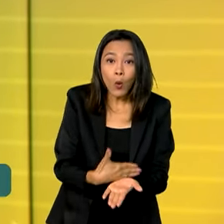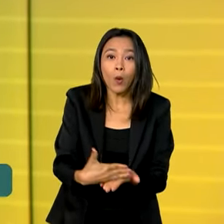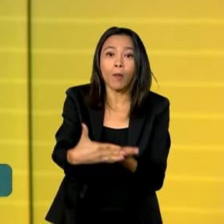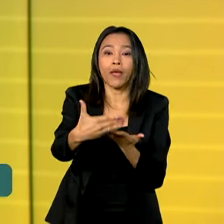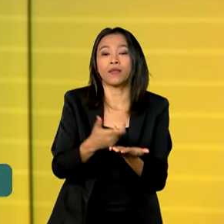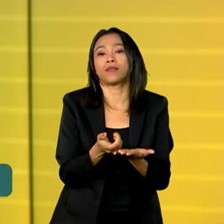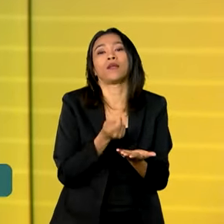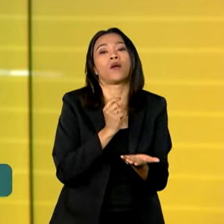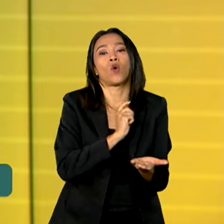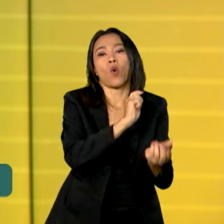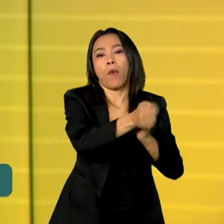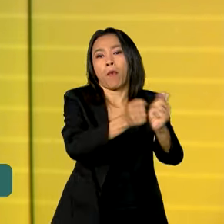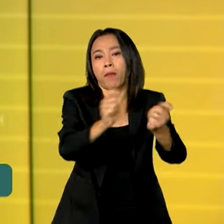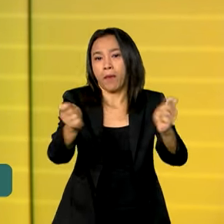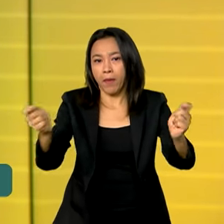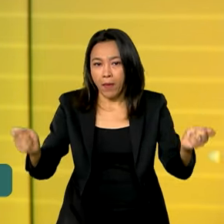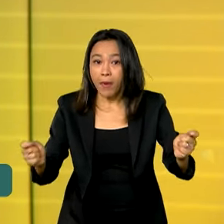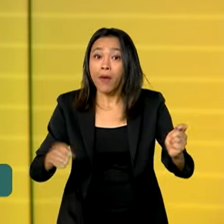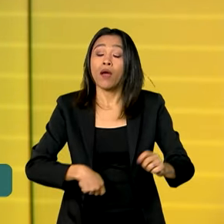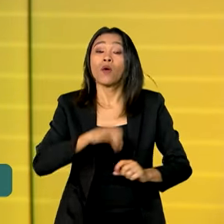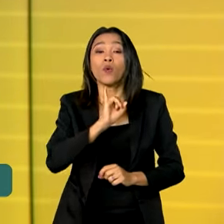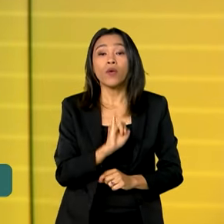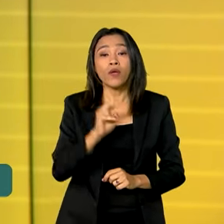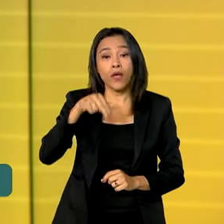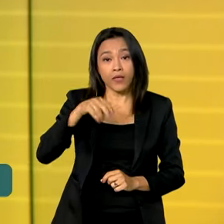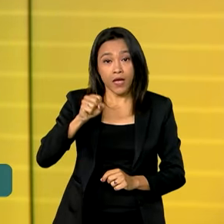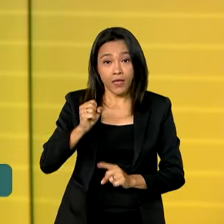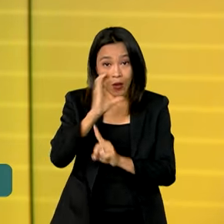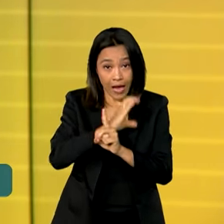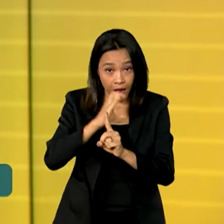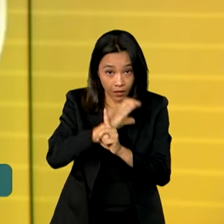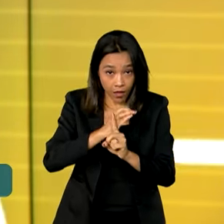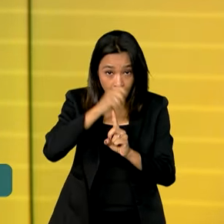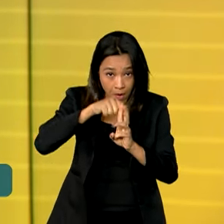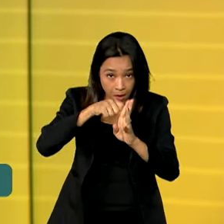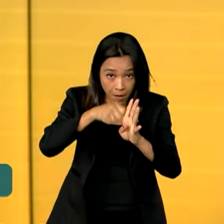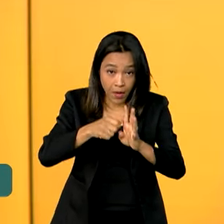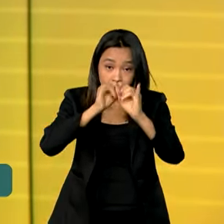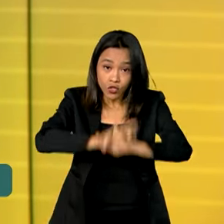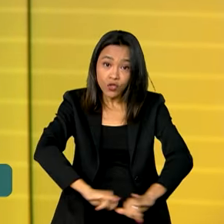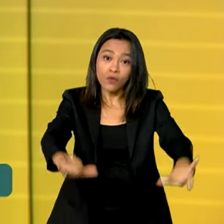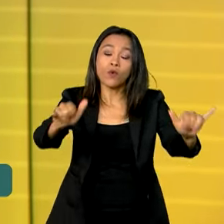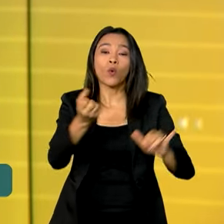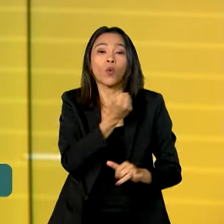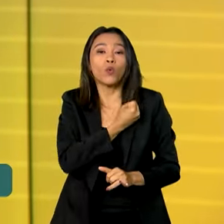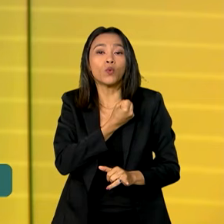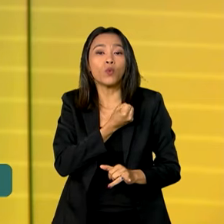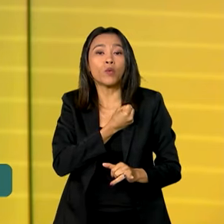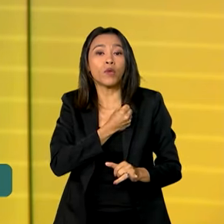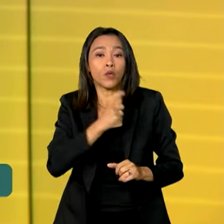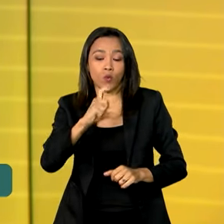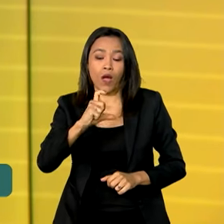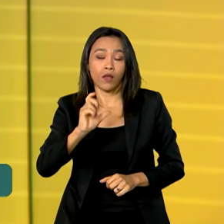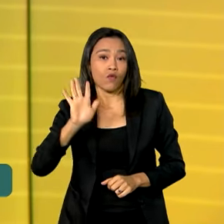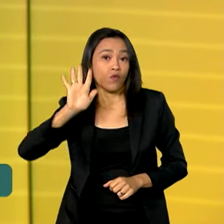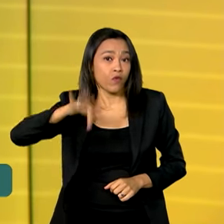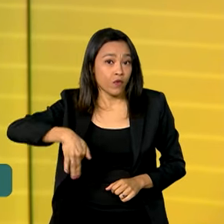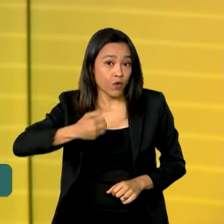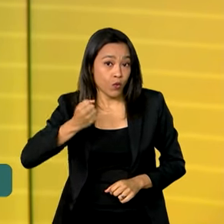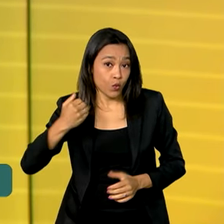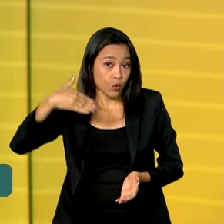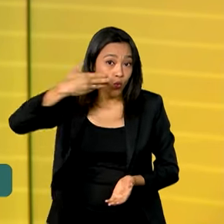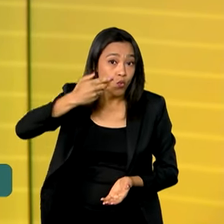novembro. O INSS divulgou um calendário de acordo com o número final do cartão de benefício. A repórter Adriane